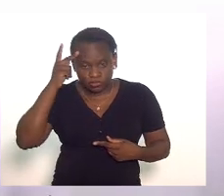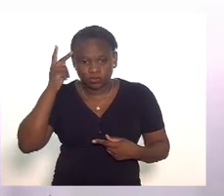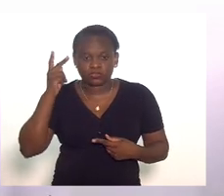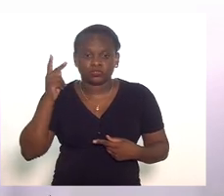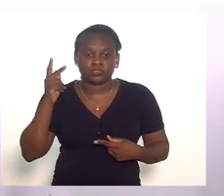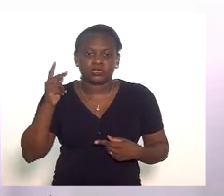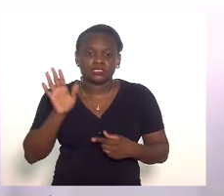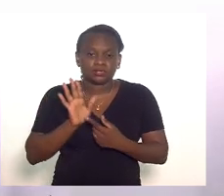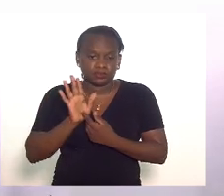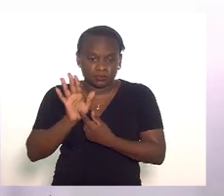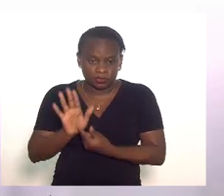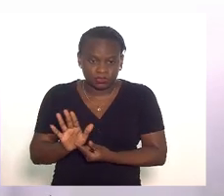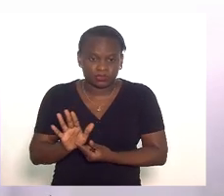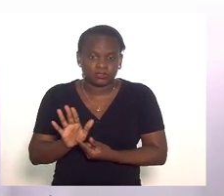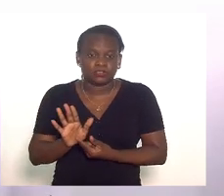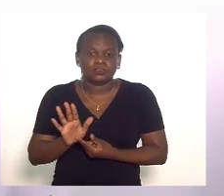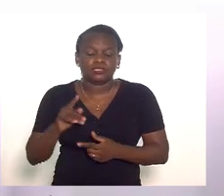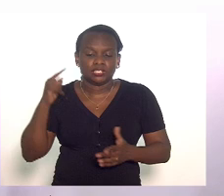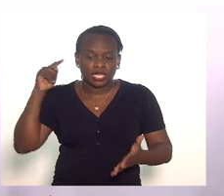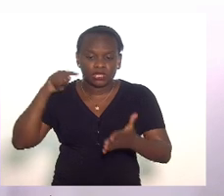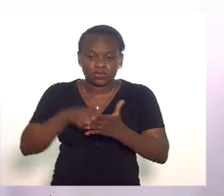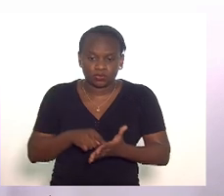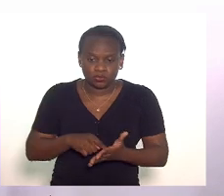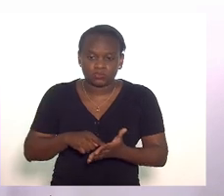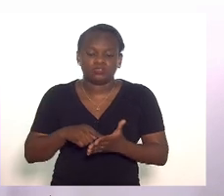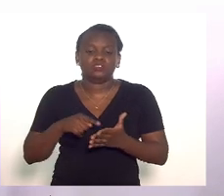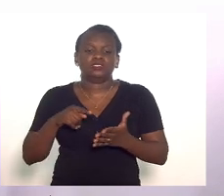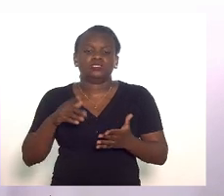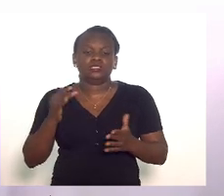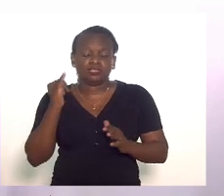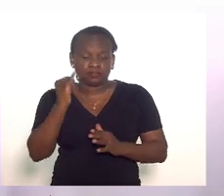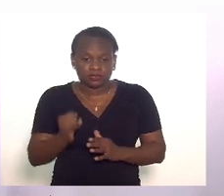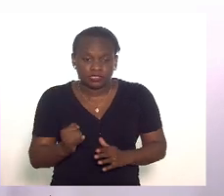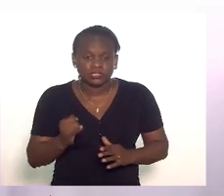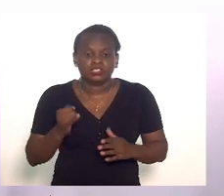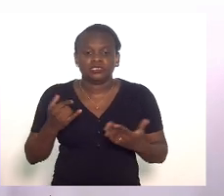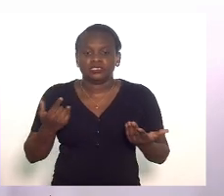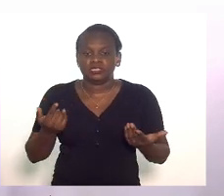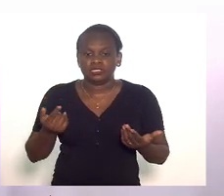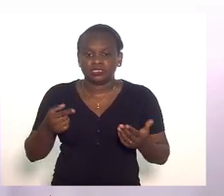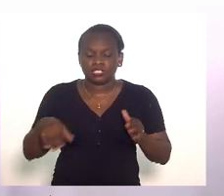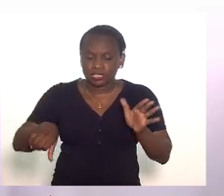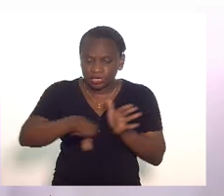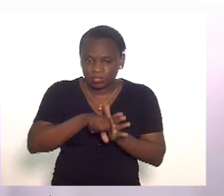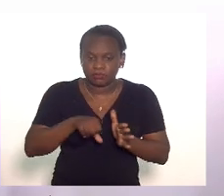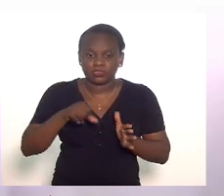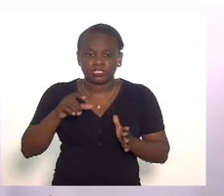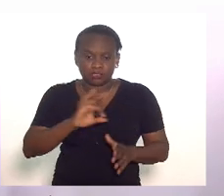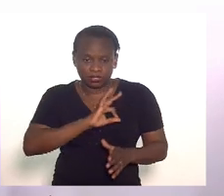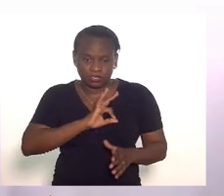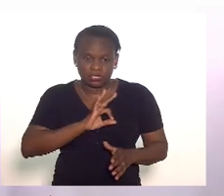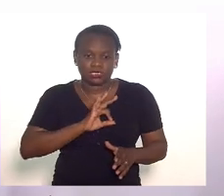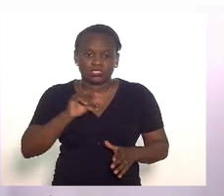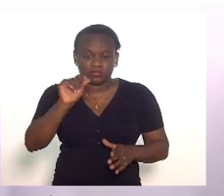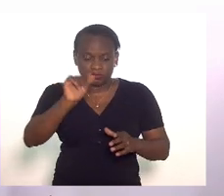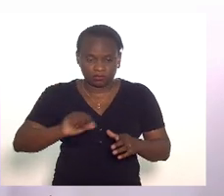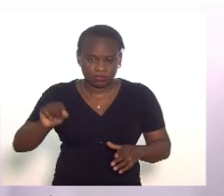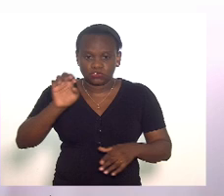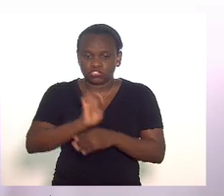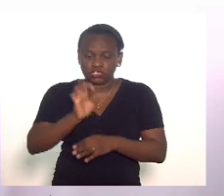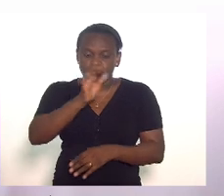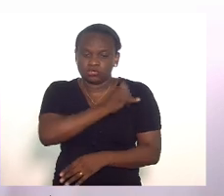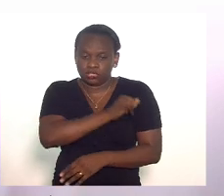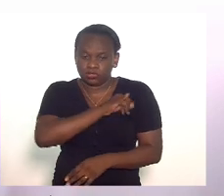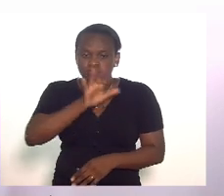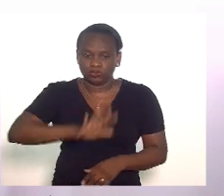apresentam uma denúncia uma notificação uma notícia crime nas delegacias do Estado do Rio de